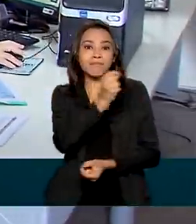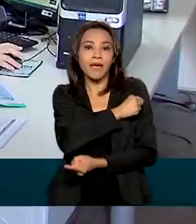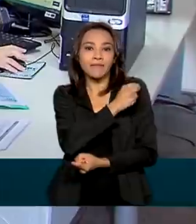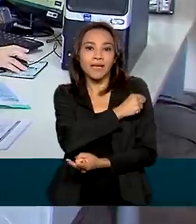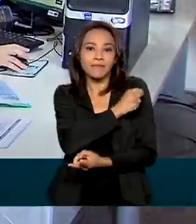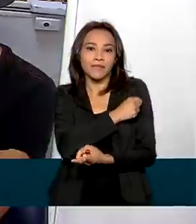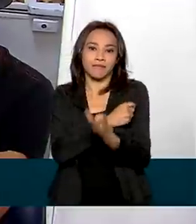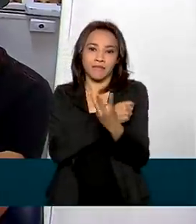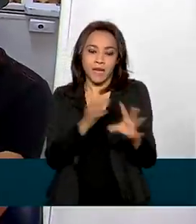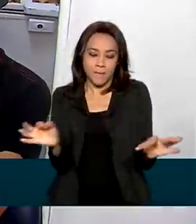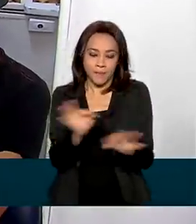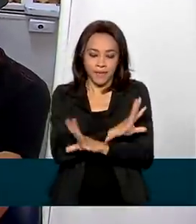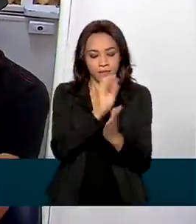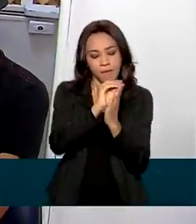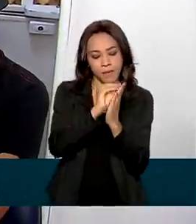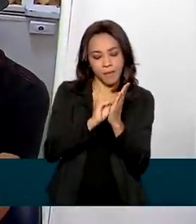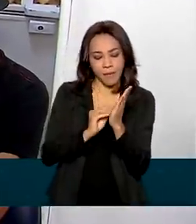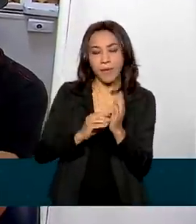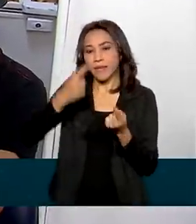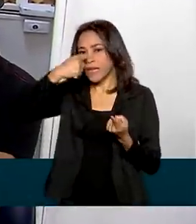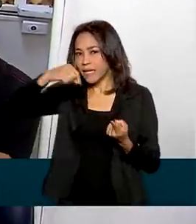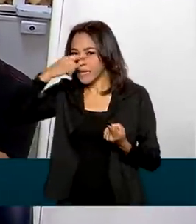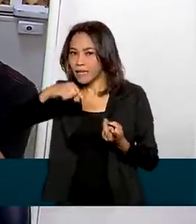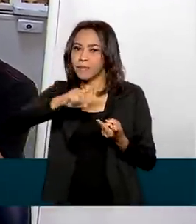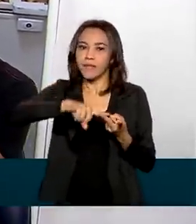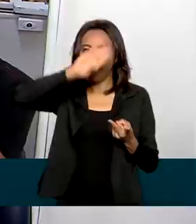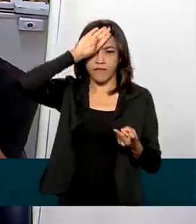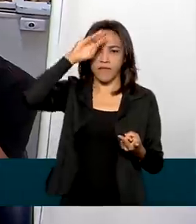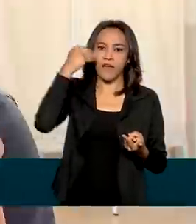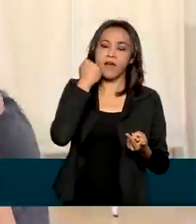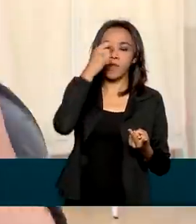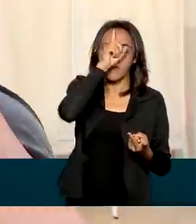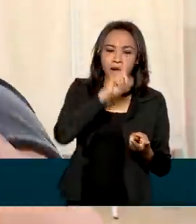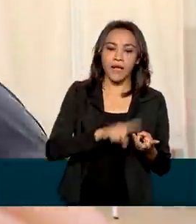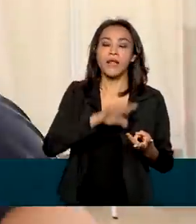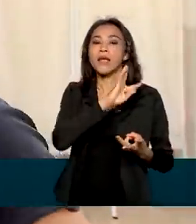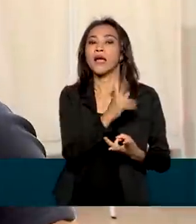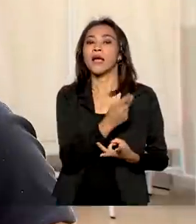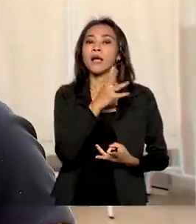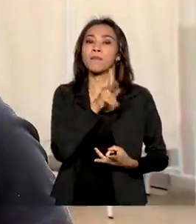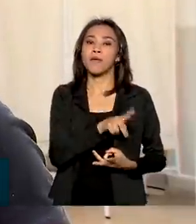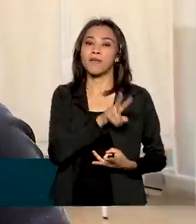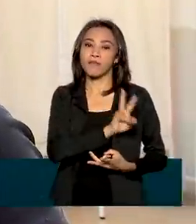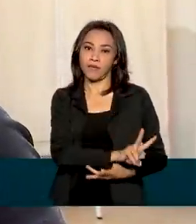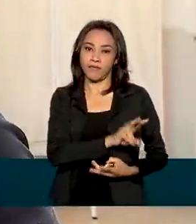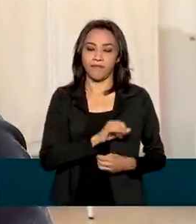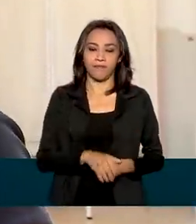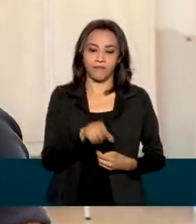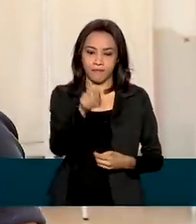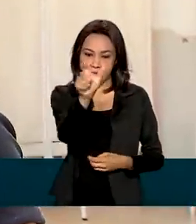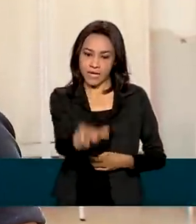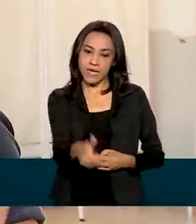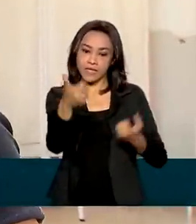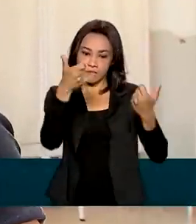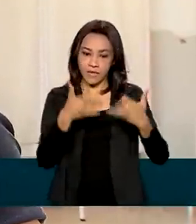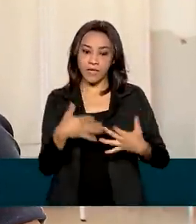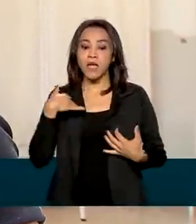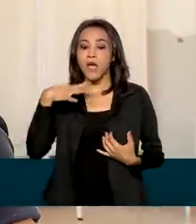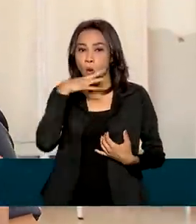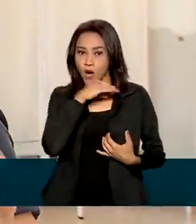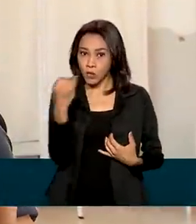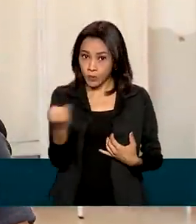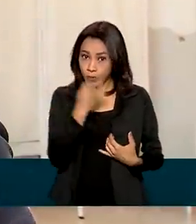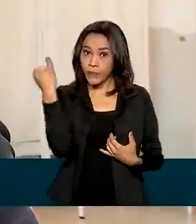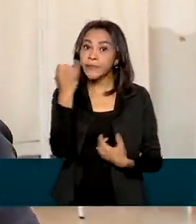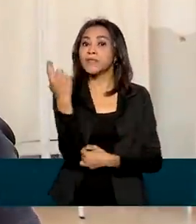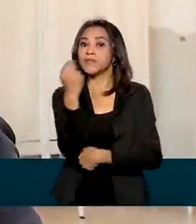a caderneta dele, da gripe influenza, febre amarela e HPV. Eu acho que importante vacinar porque essas doenças antigamente